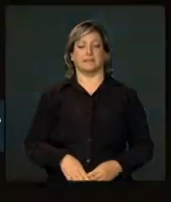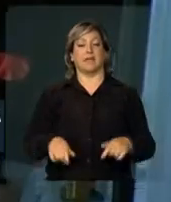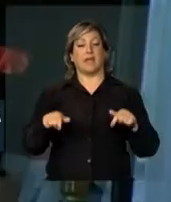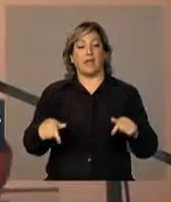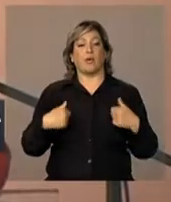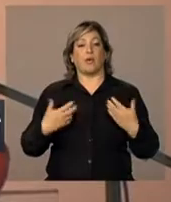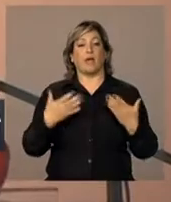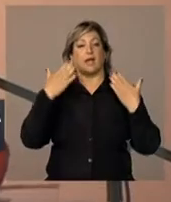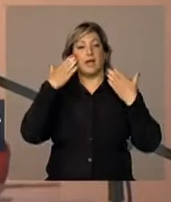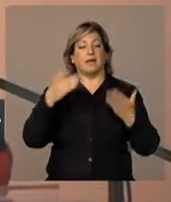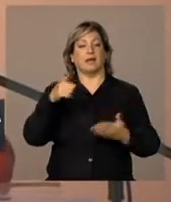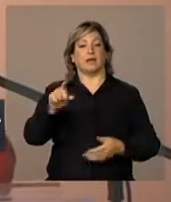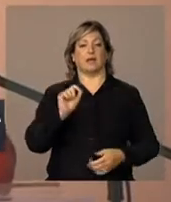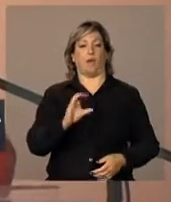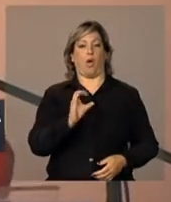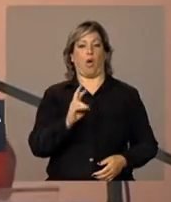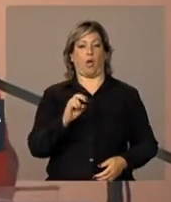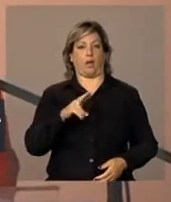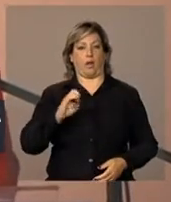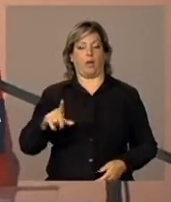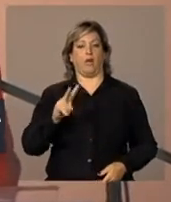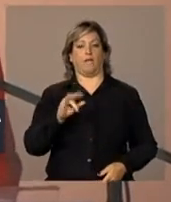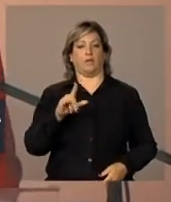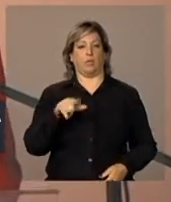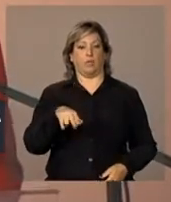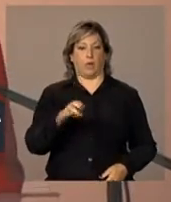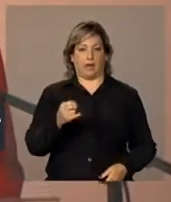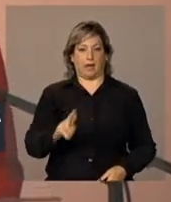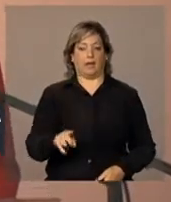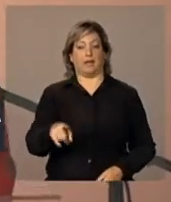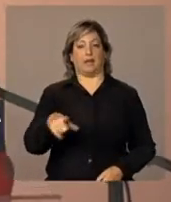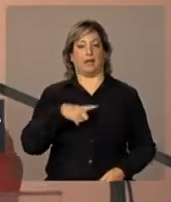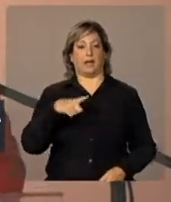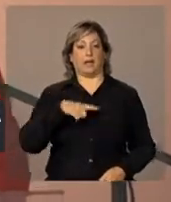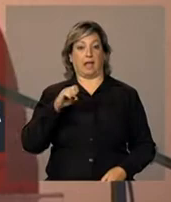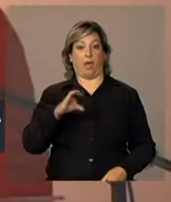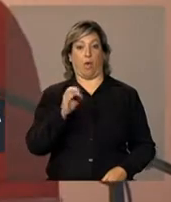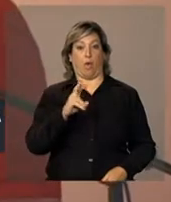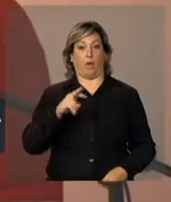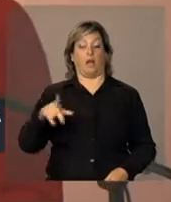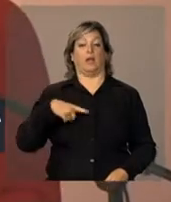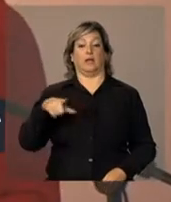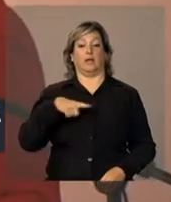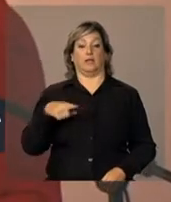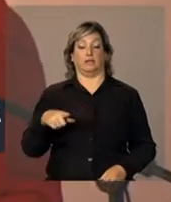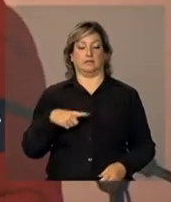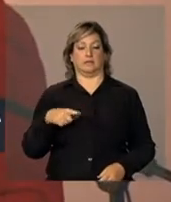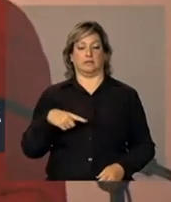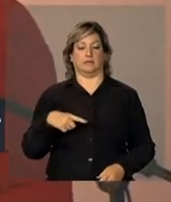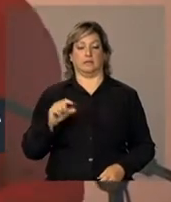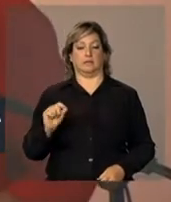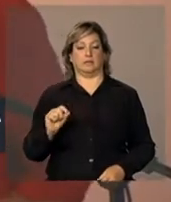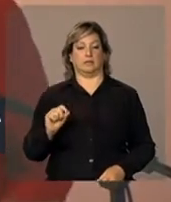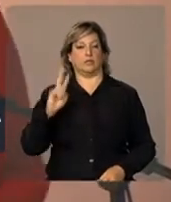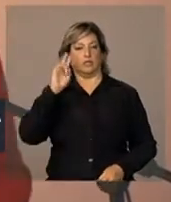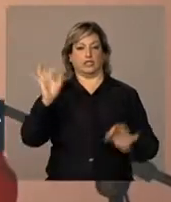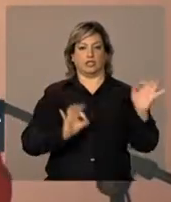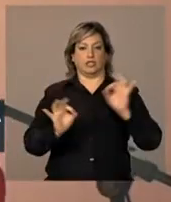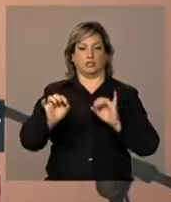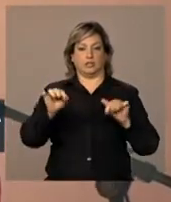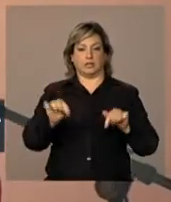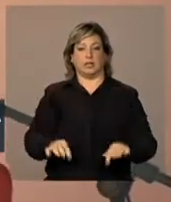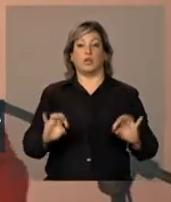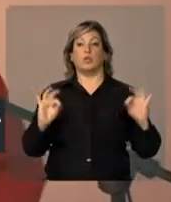agradecer ao coronel Wilker, que é o coronel que dirige aqui todas